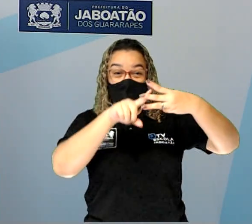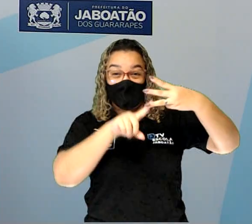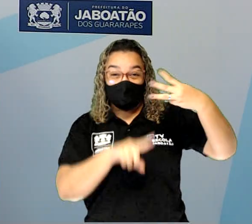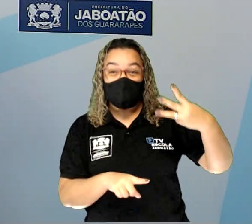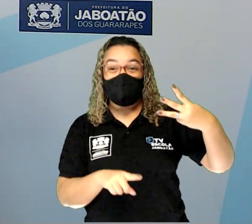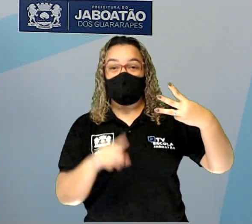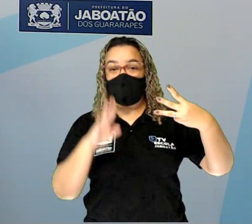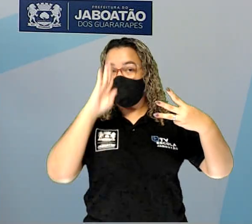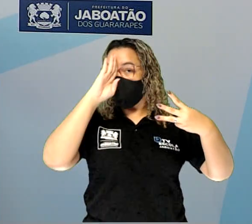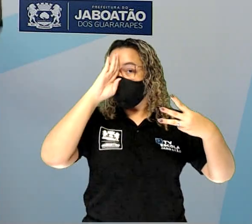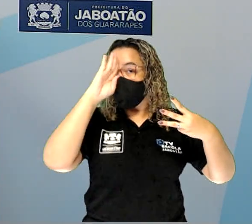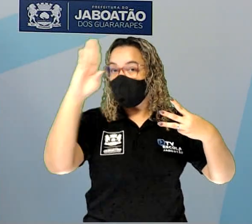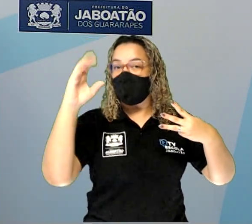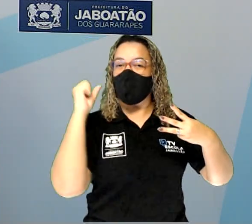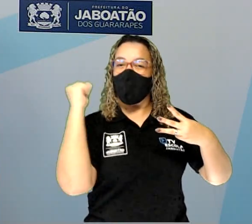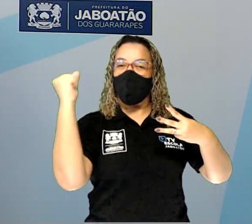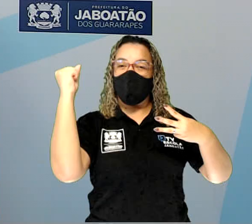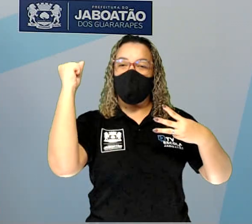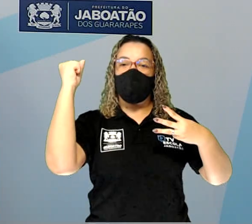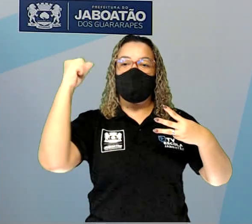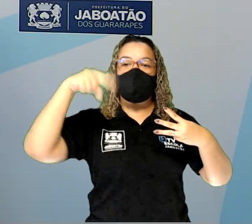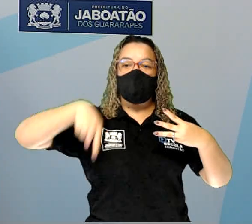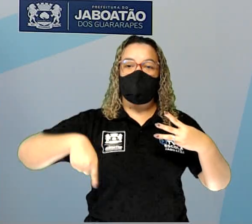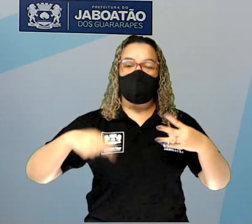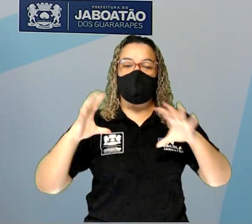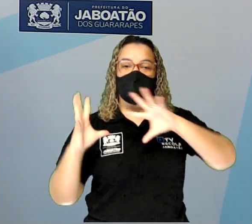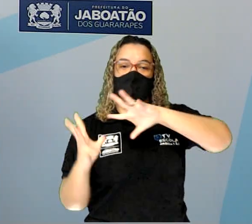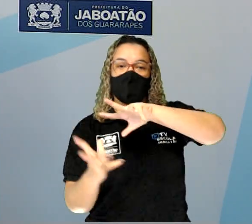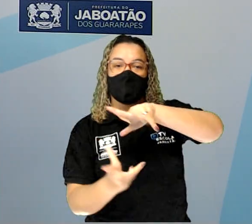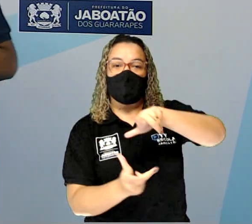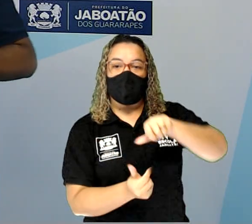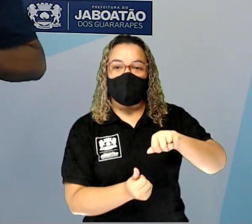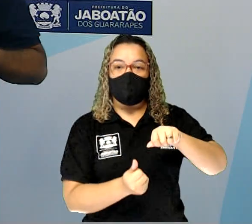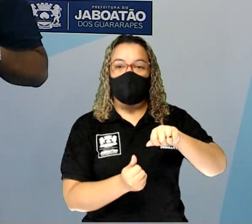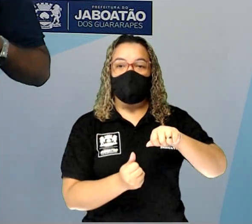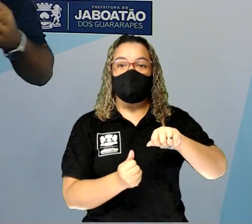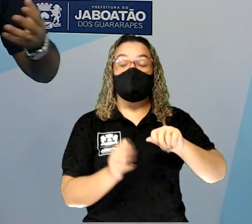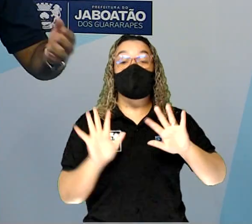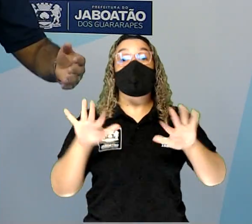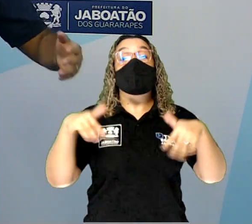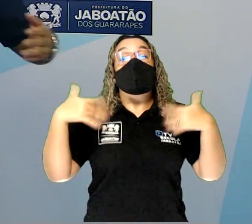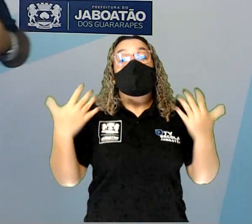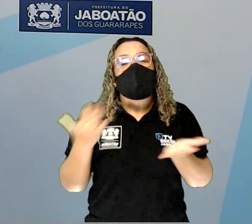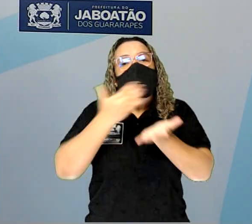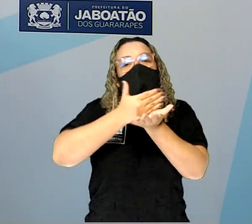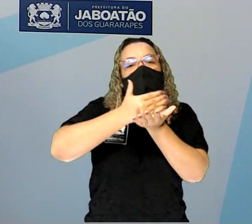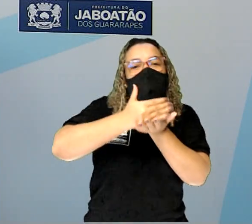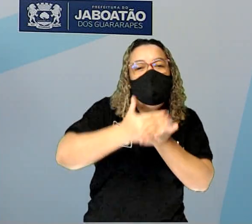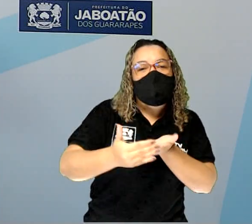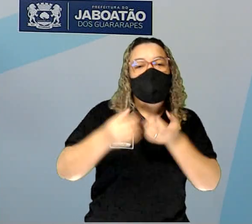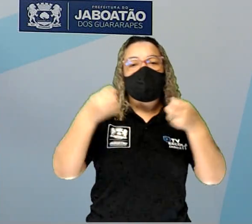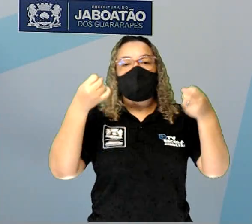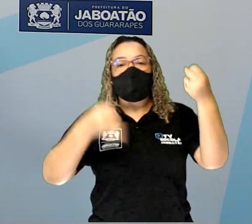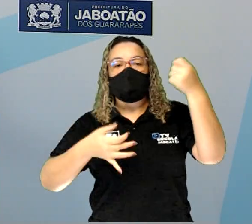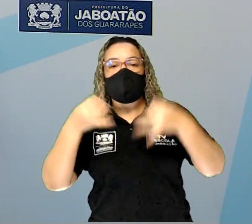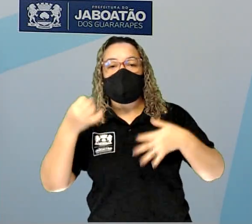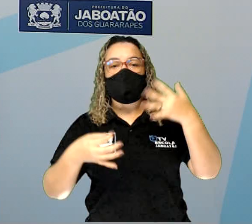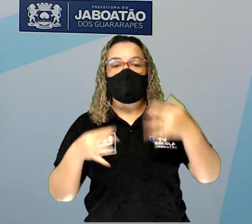internos, as forças internas do nosso planeta. E aí, começando a falar do